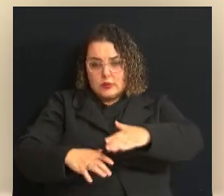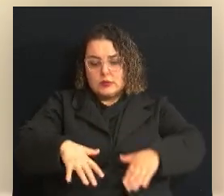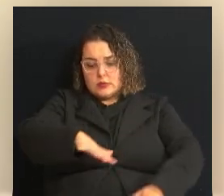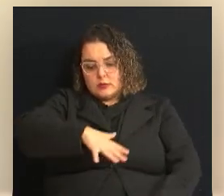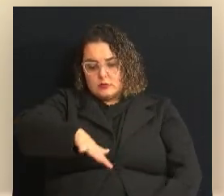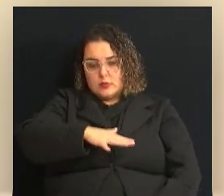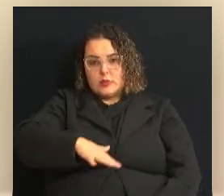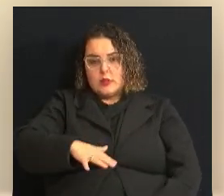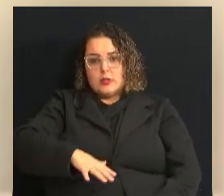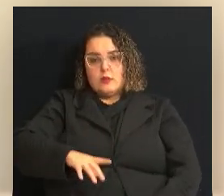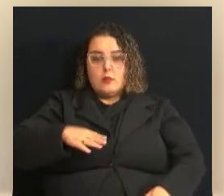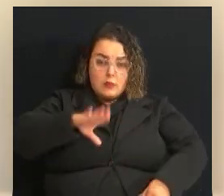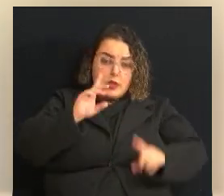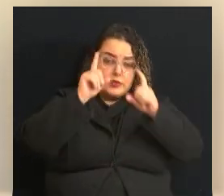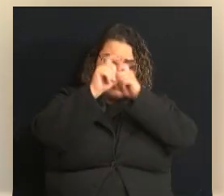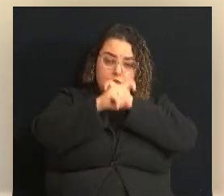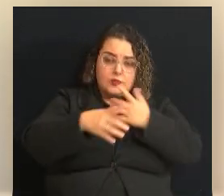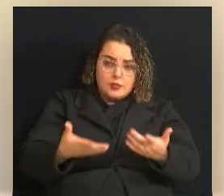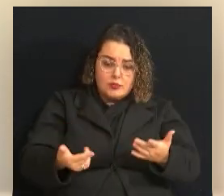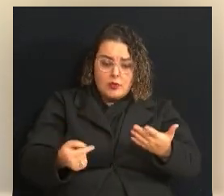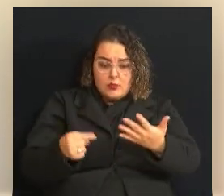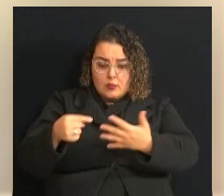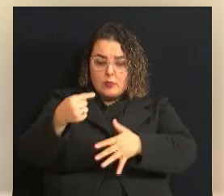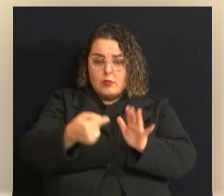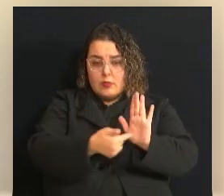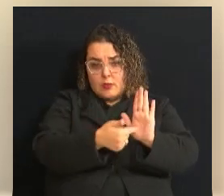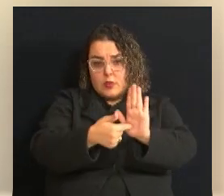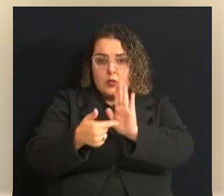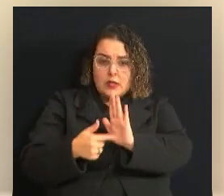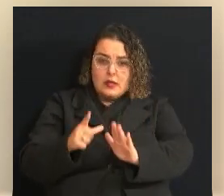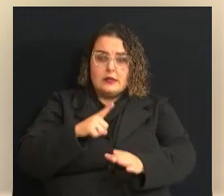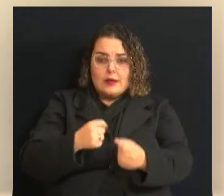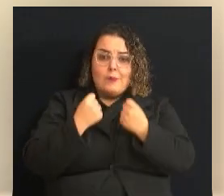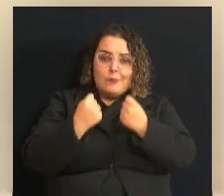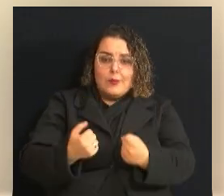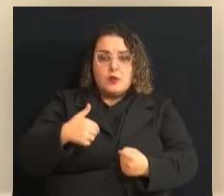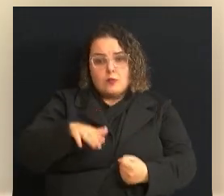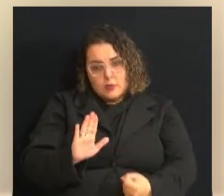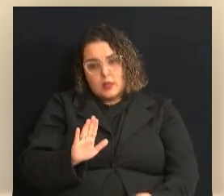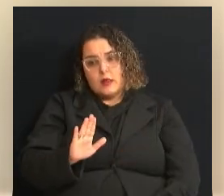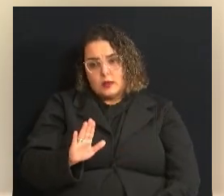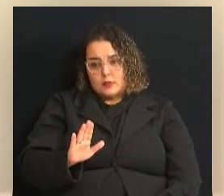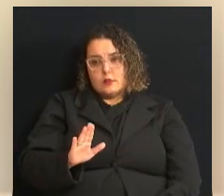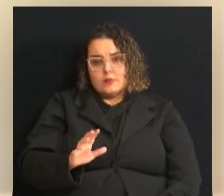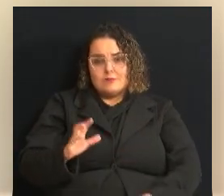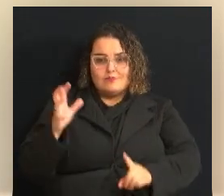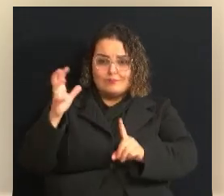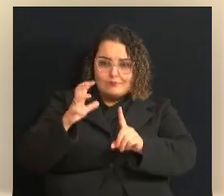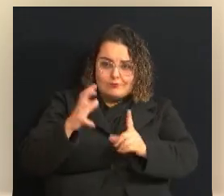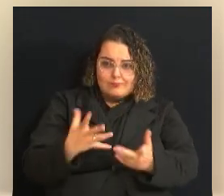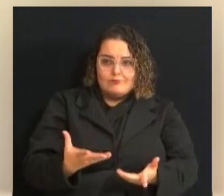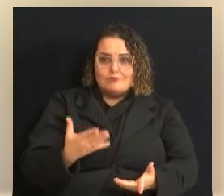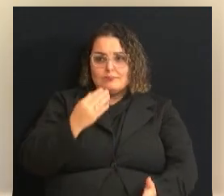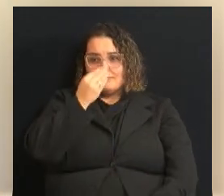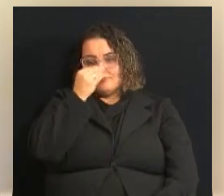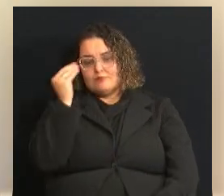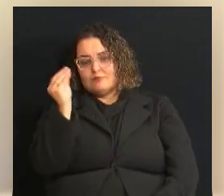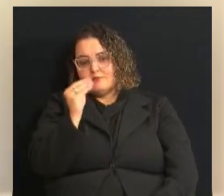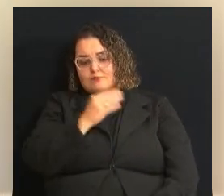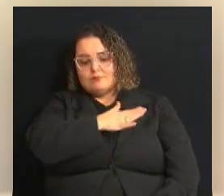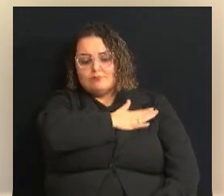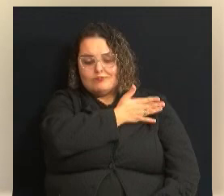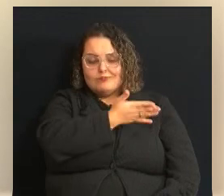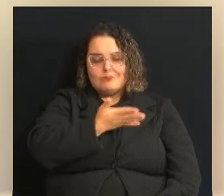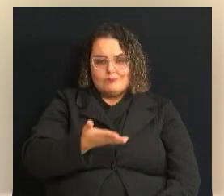apontado aqui, como foi demonstrado, ela carrega esse impacto da discriminação de forma